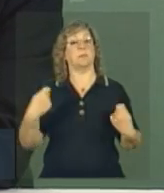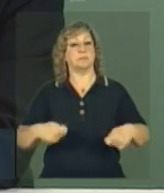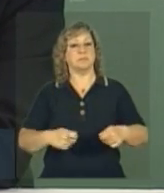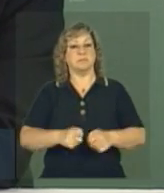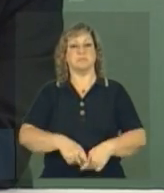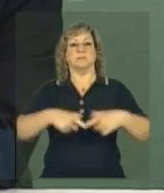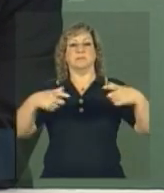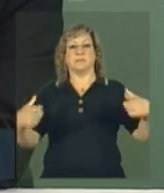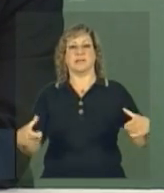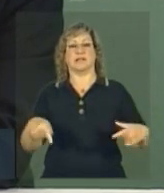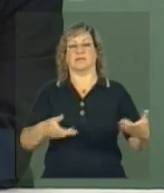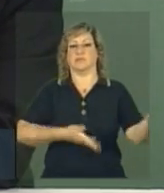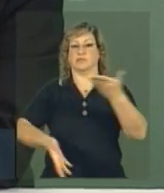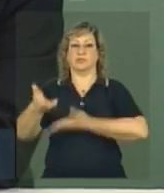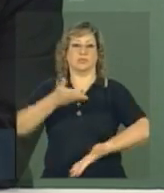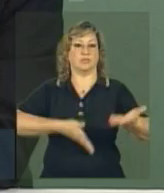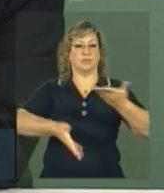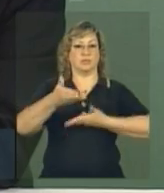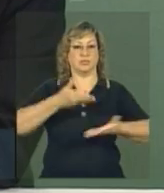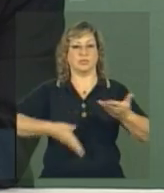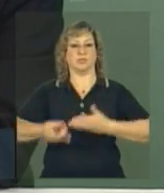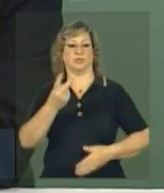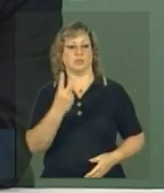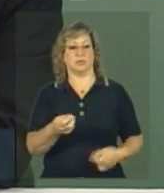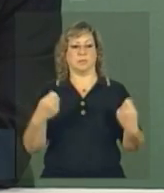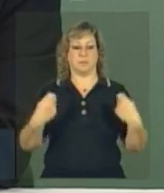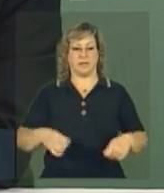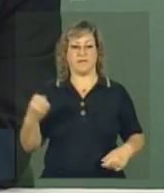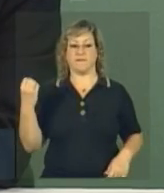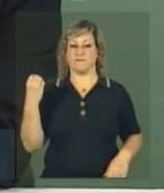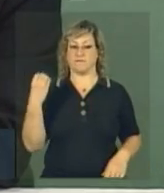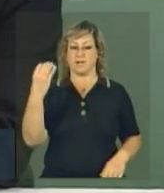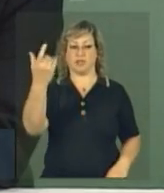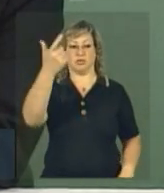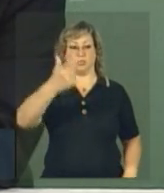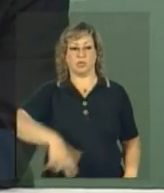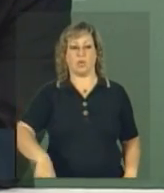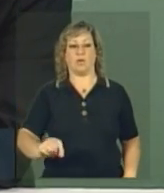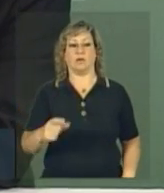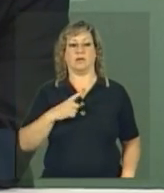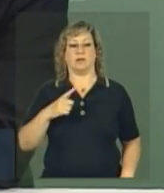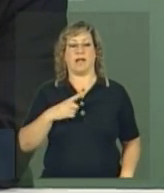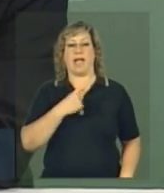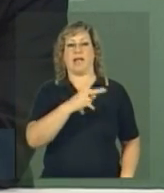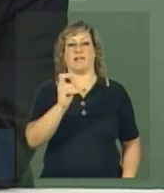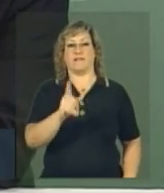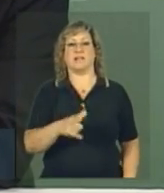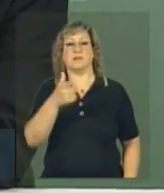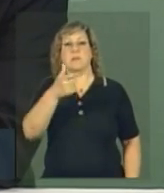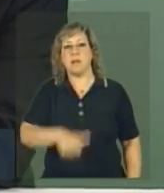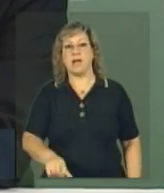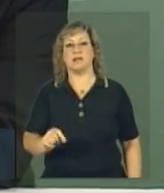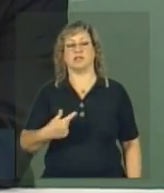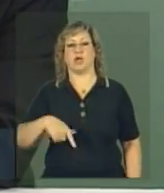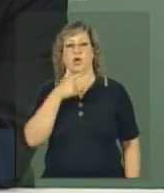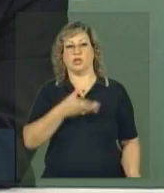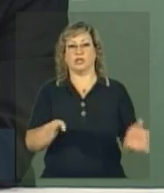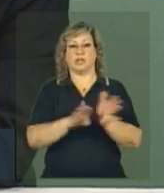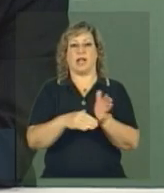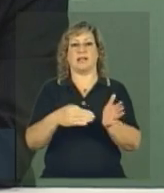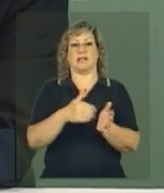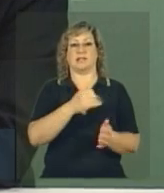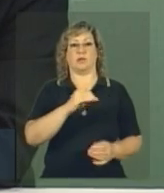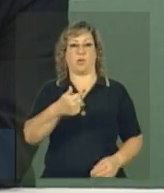as articulações. Os dois vão ter que viajar de novo, cada vez mais, para a gente chegar nos 101 mil.